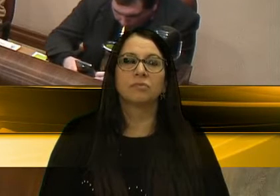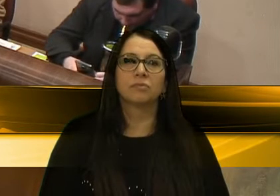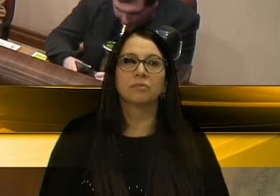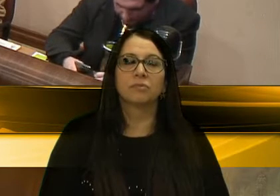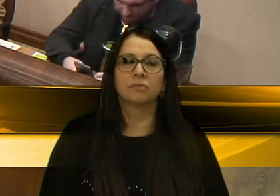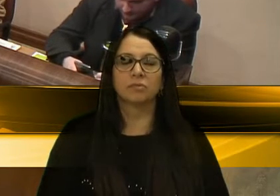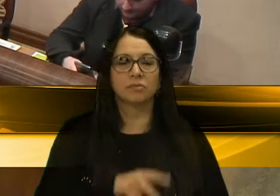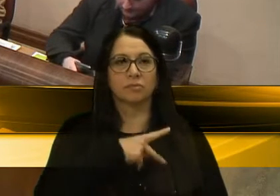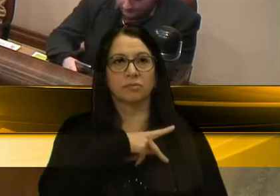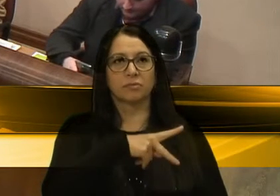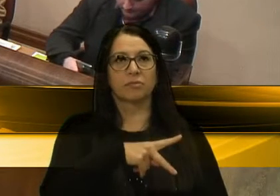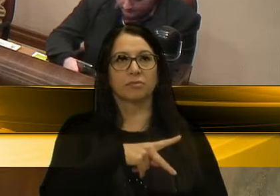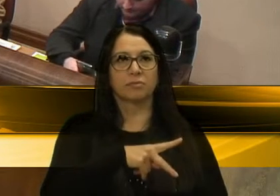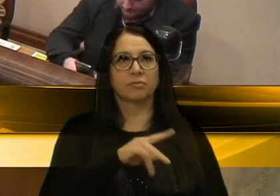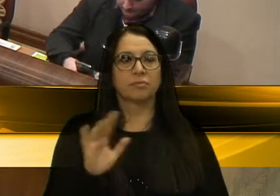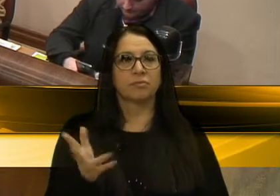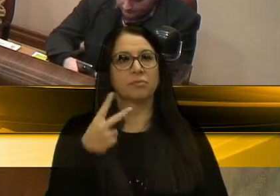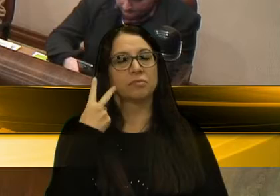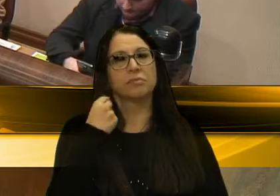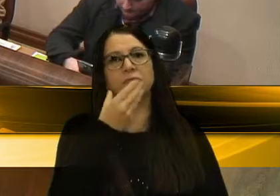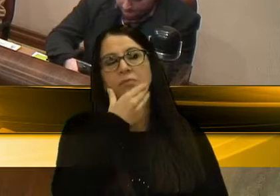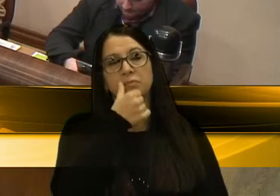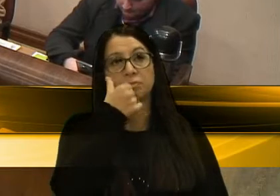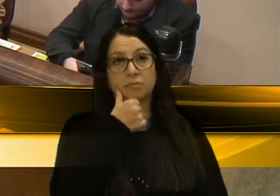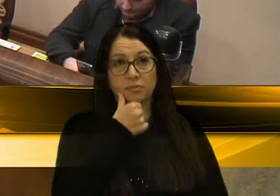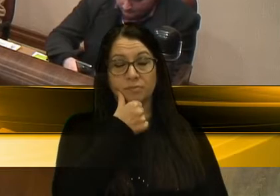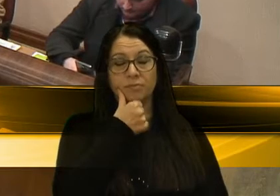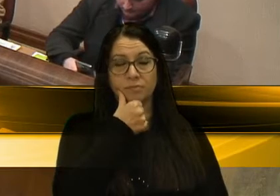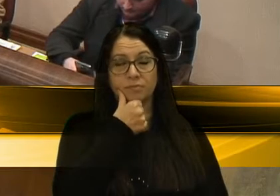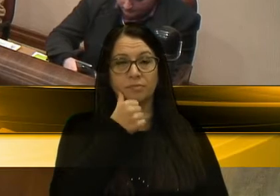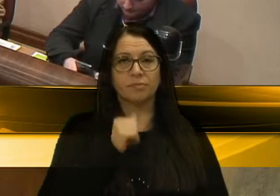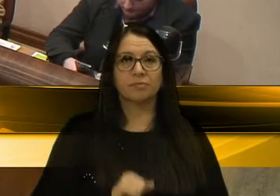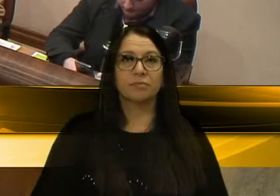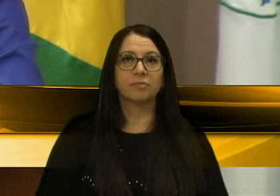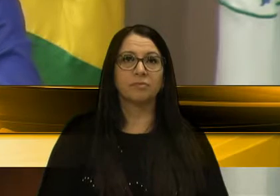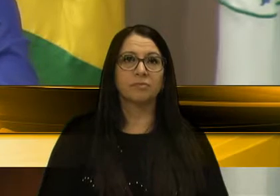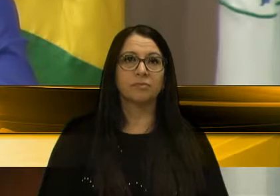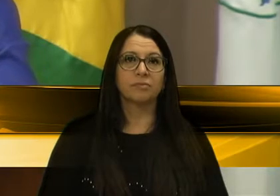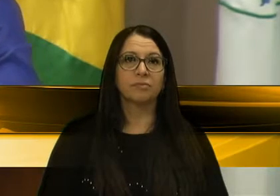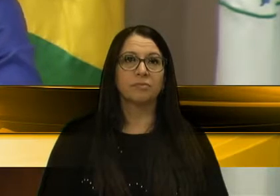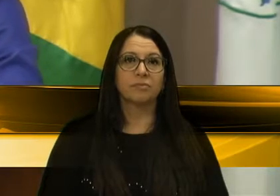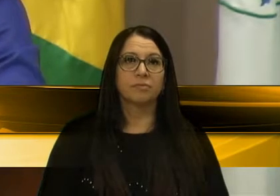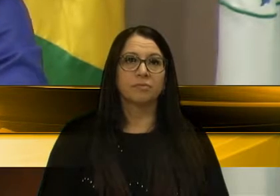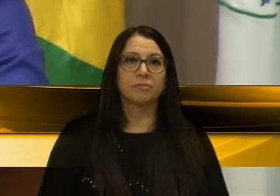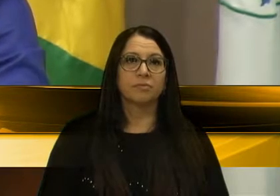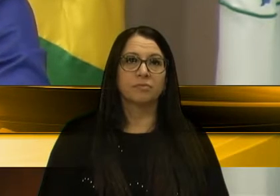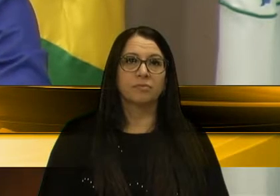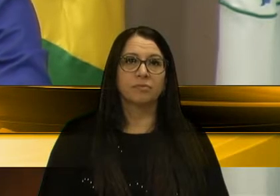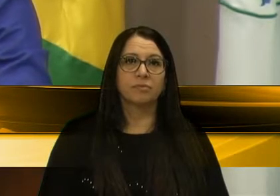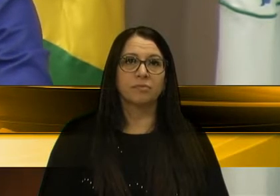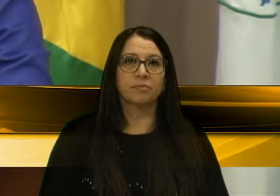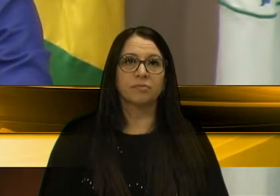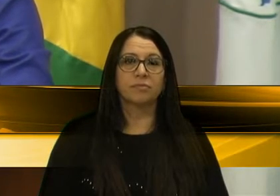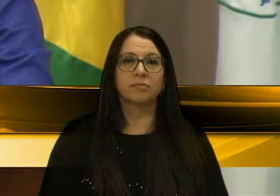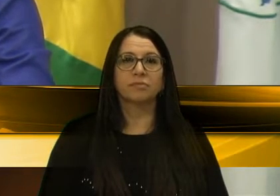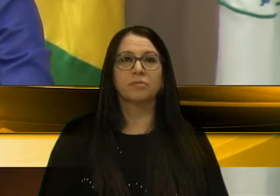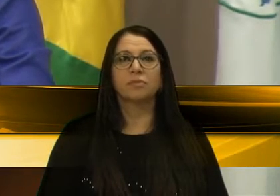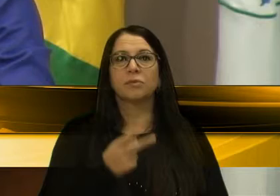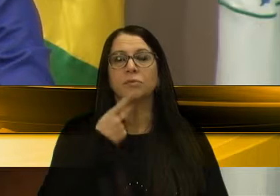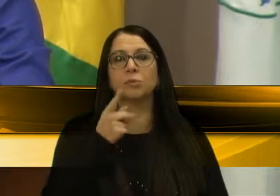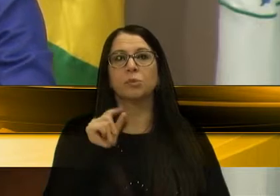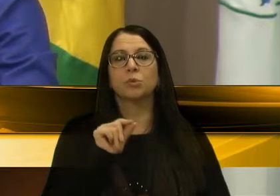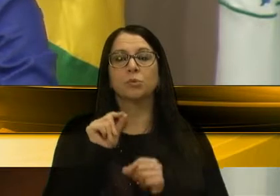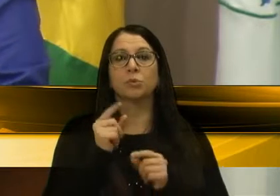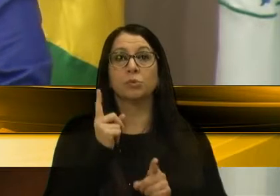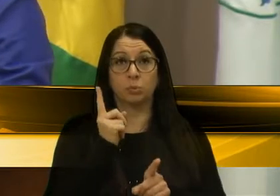Senhor presidente, nobres colegas, vereadores e vereadoras, falar um pouquinho hoje então sobre